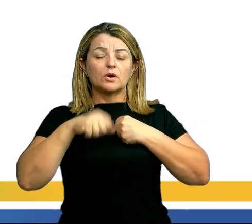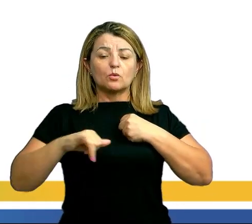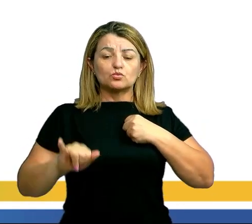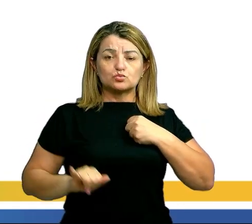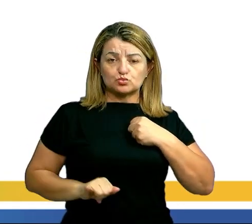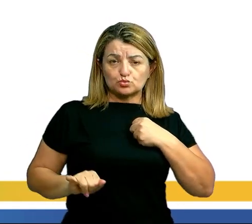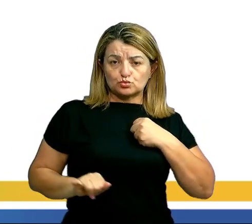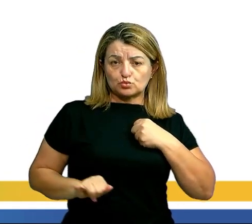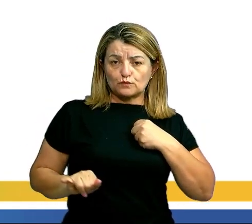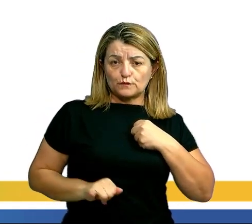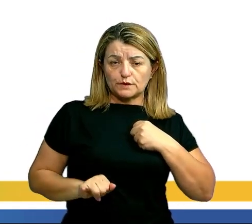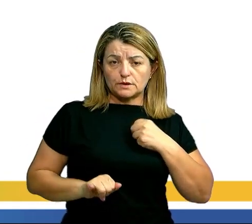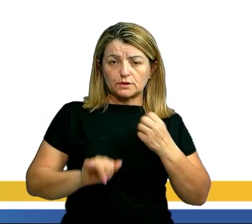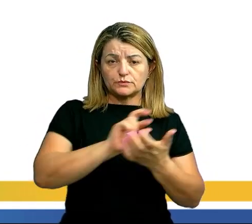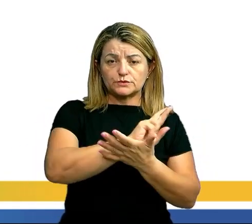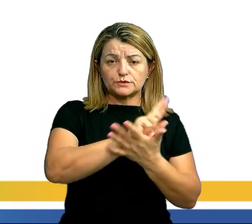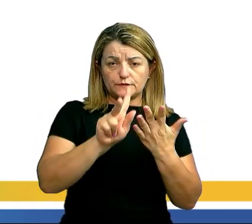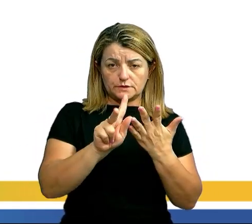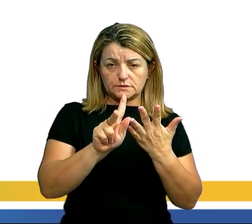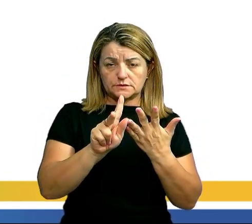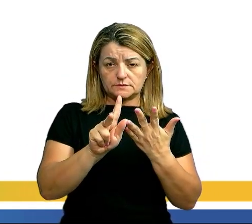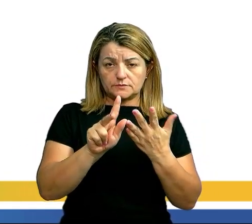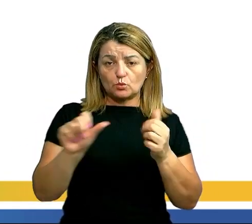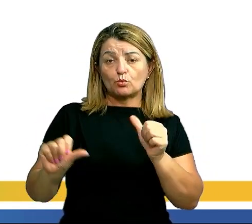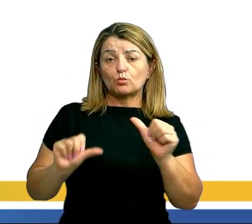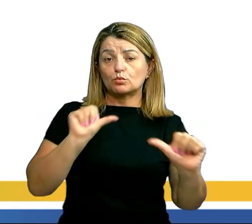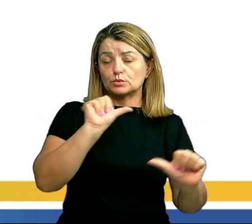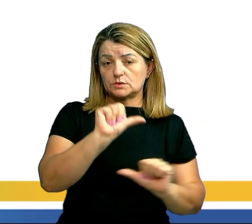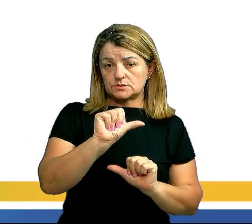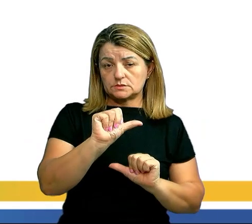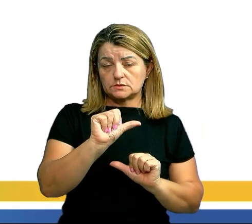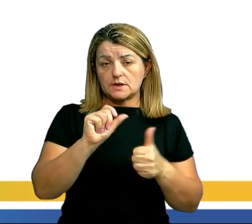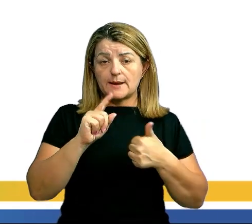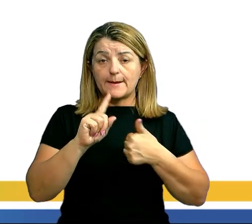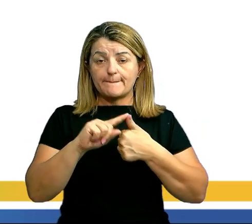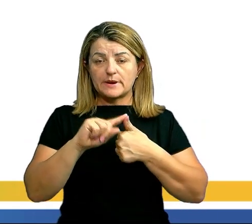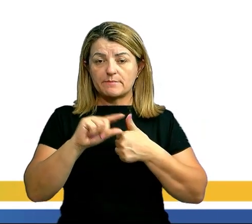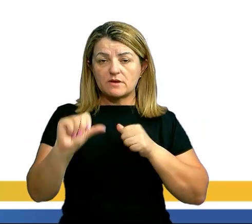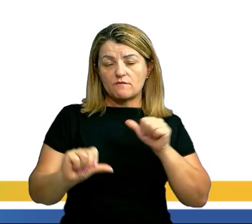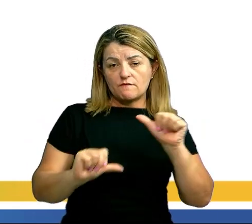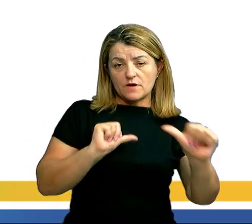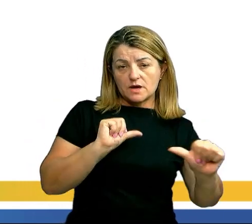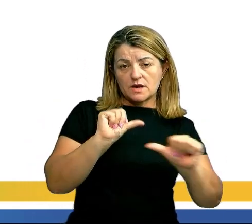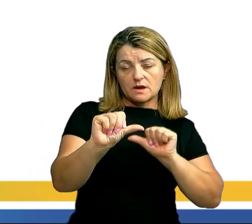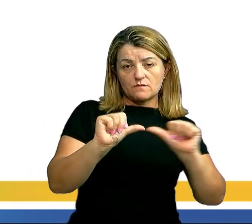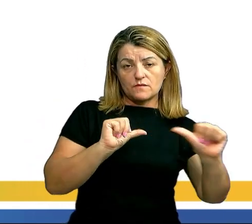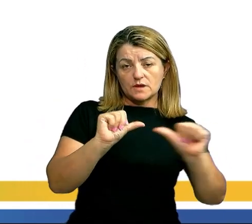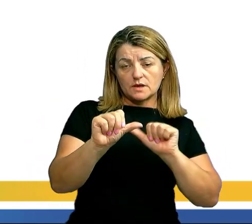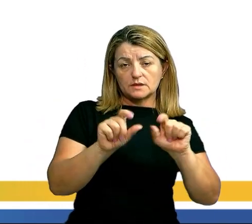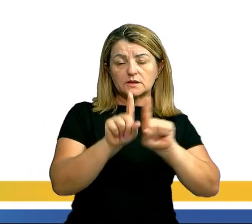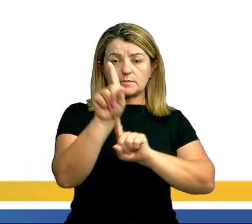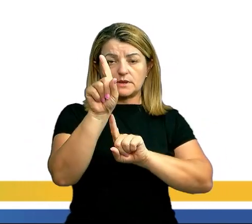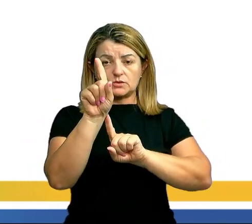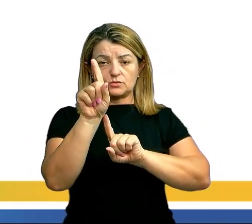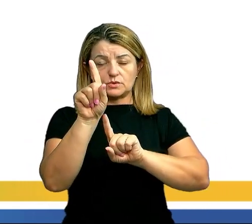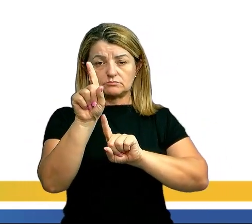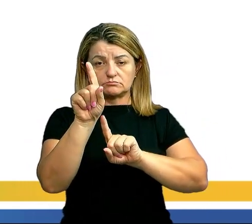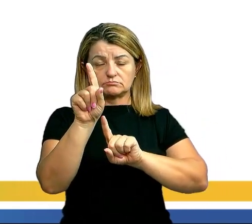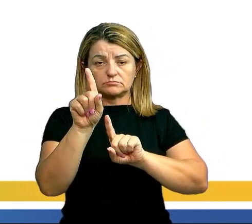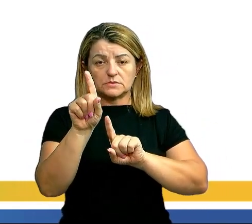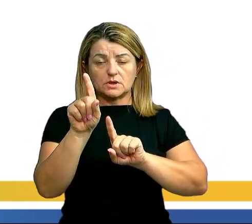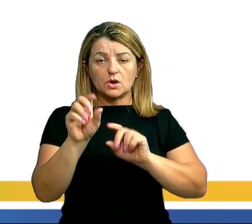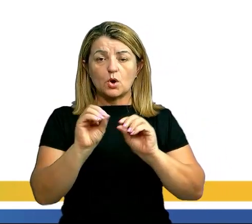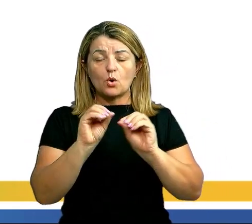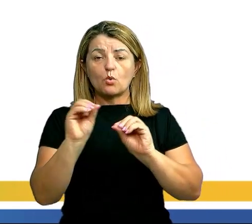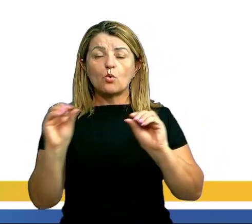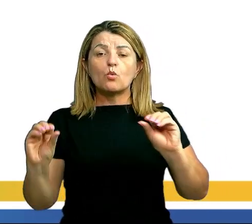dois tipos de variação e mudanças. A primeira é a variação de temperatura e a segunda é a mudança de estado físico. Quando